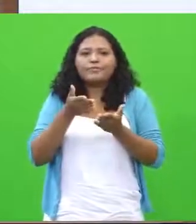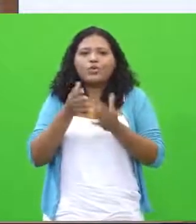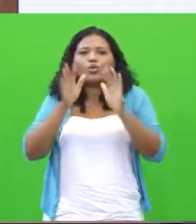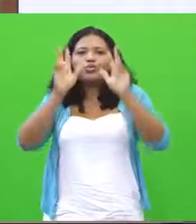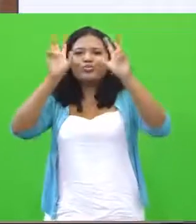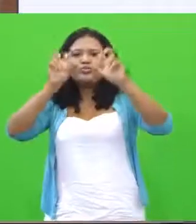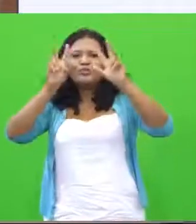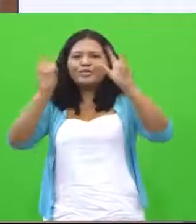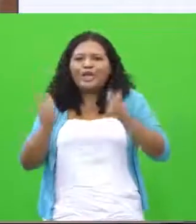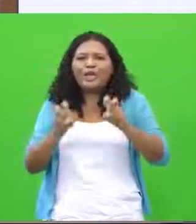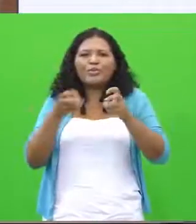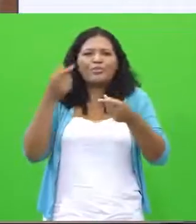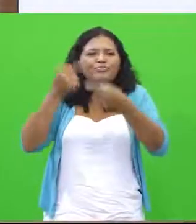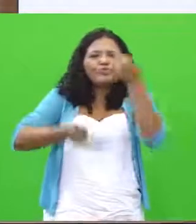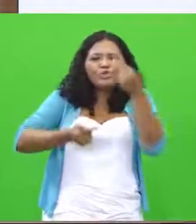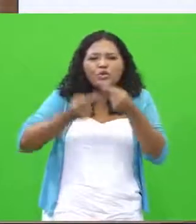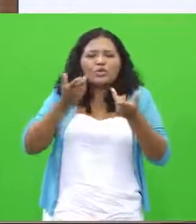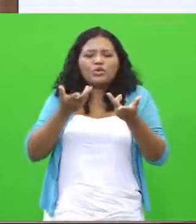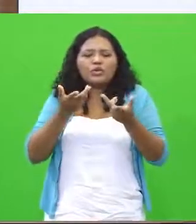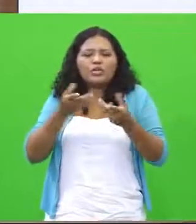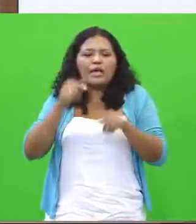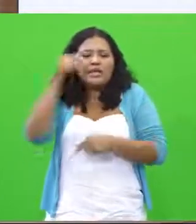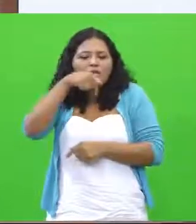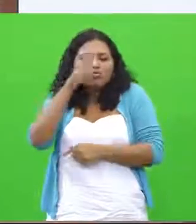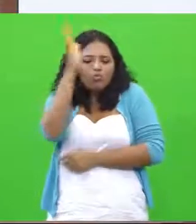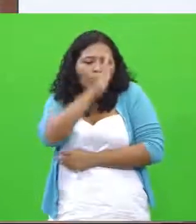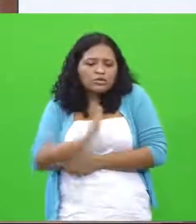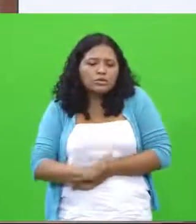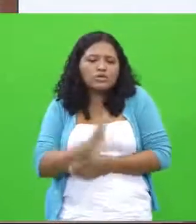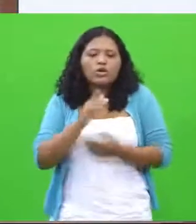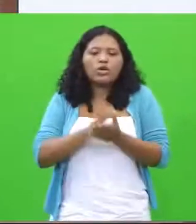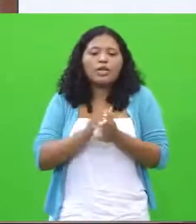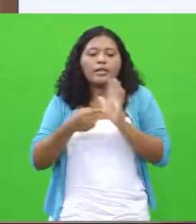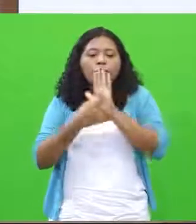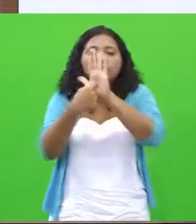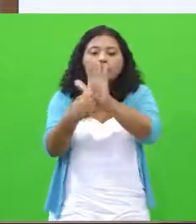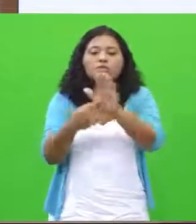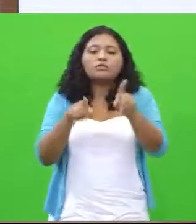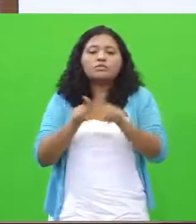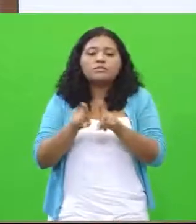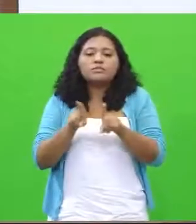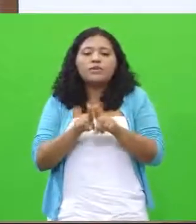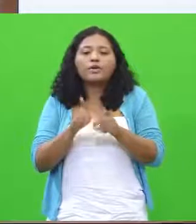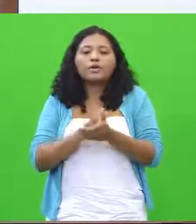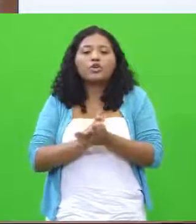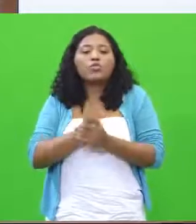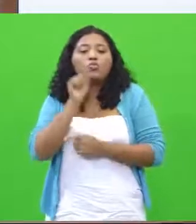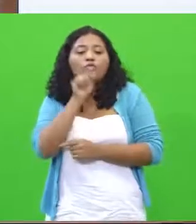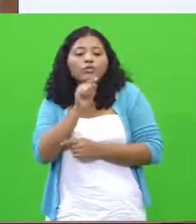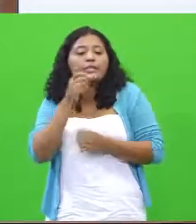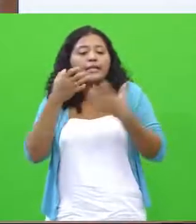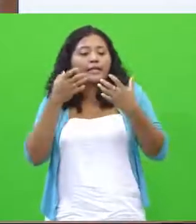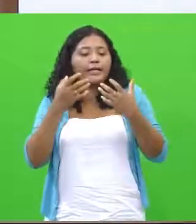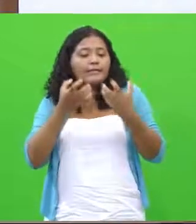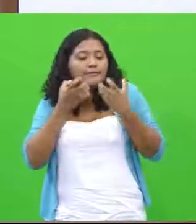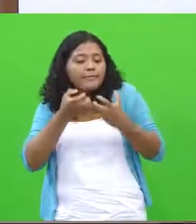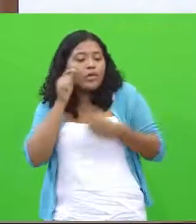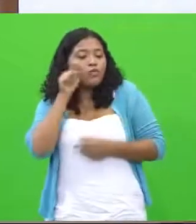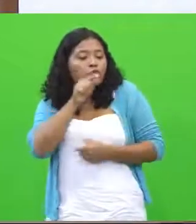publicidade infantil é em questão no Brasil. Eles apresentaram o que eles querem que você escreva. Ou seja,